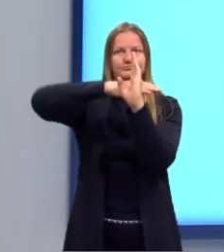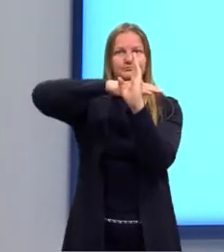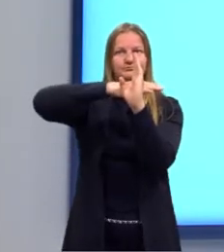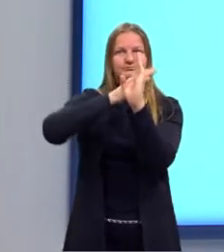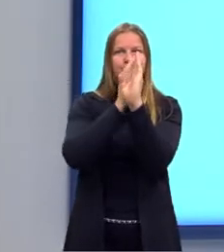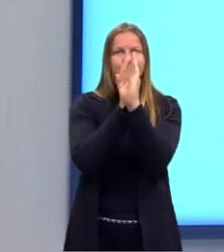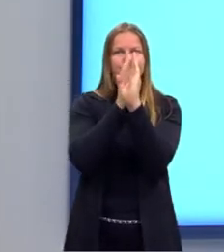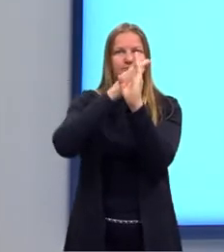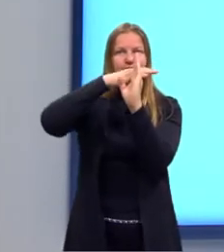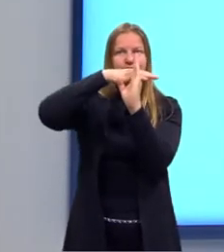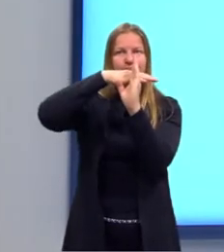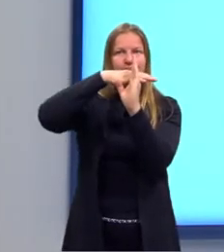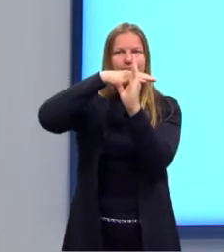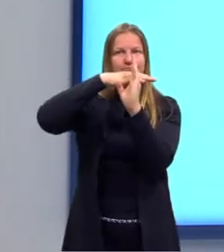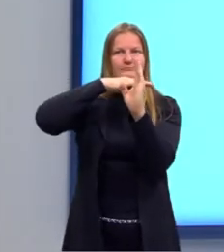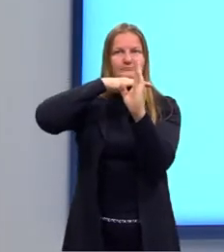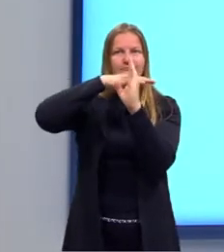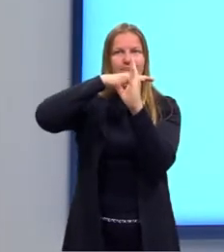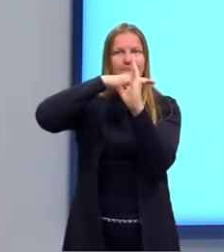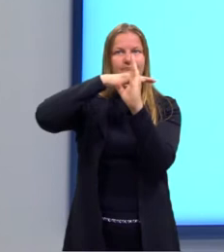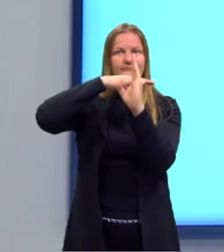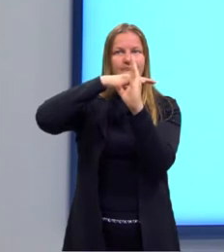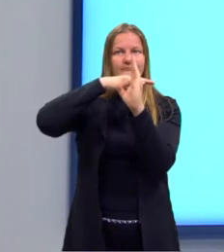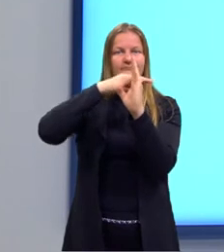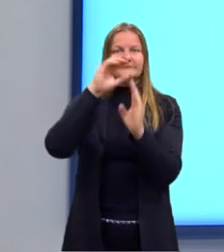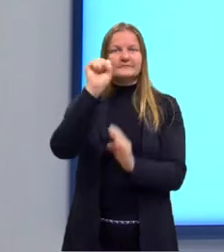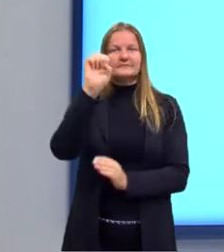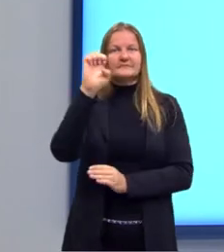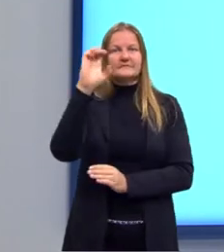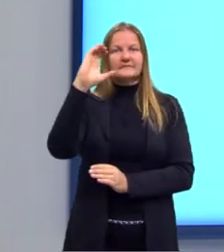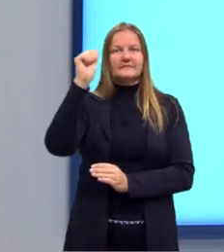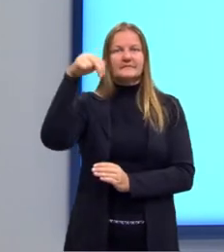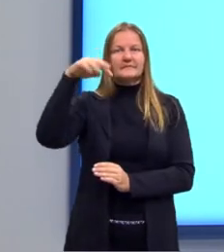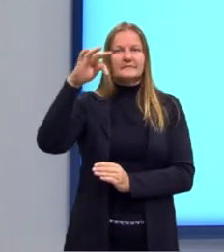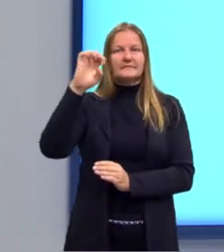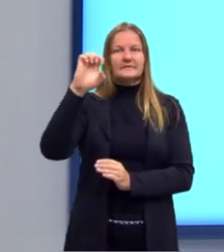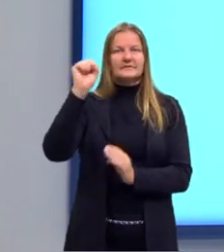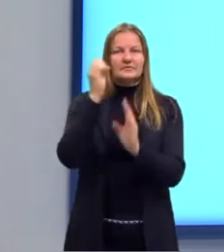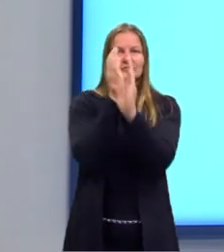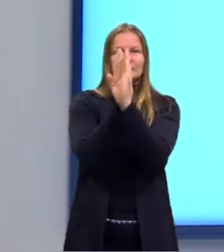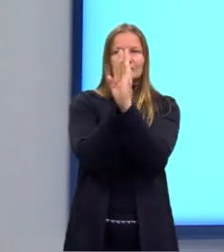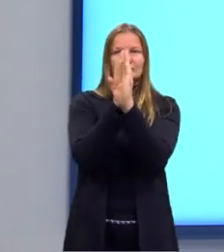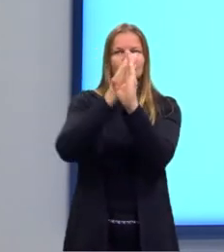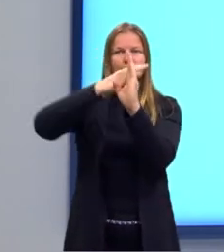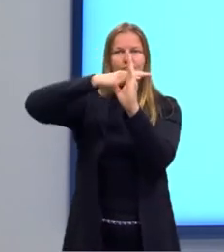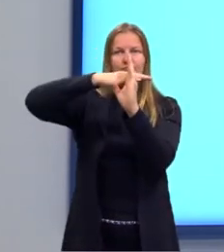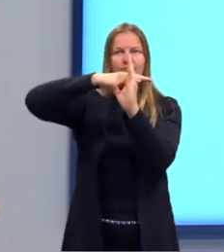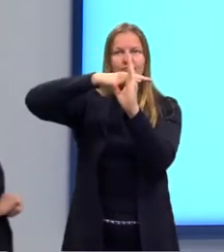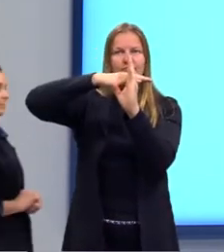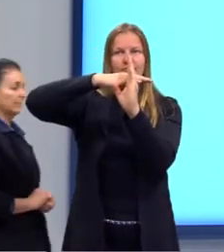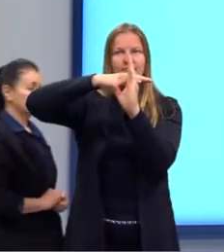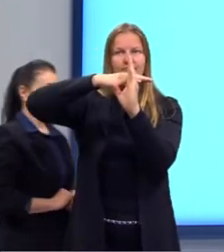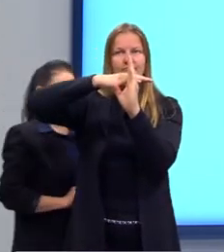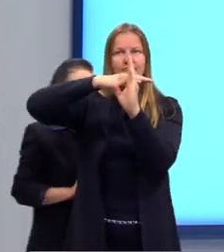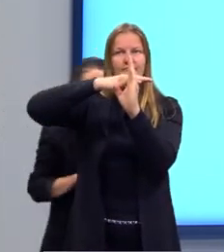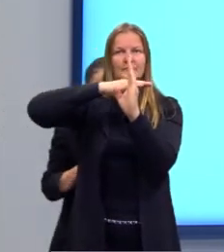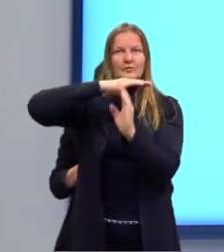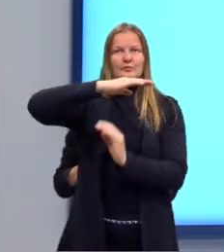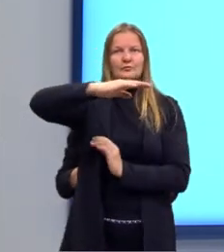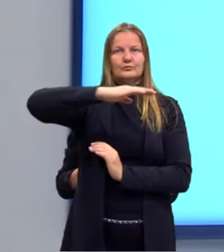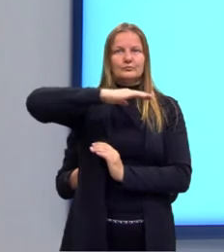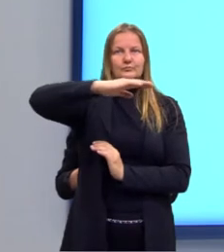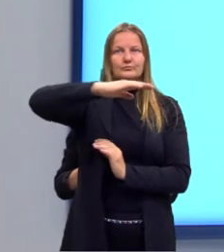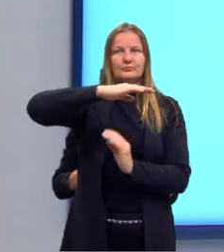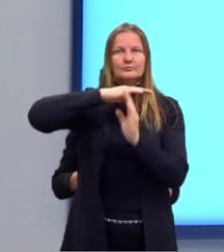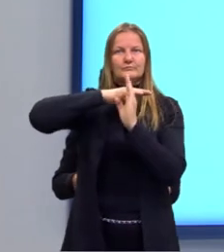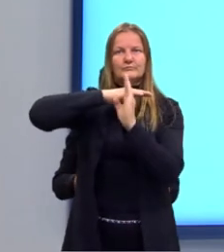secantes, quando eles se cruzam. Aqui, a gente consegue ver que um dos planos estaria ali na horizontal e o outro na